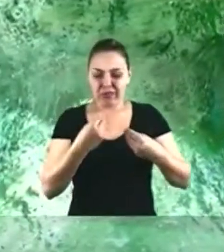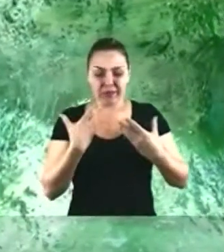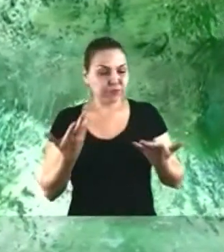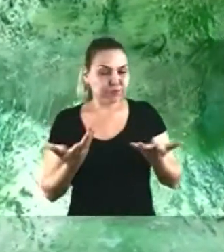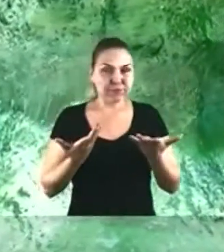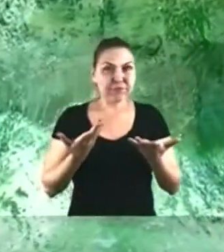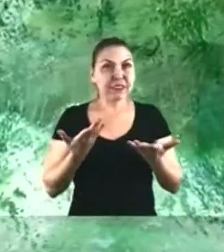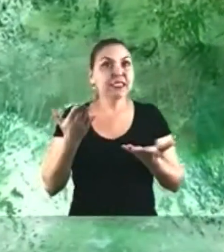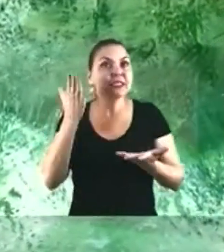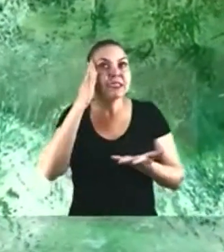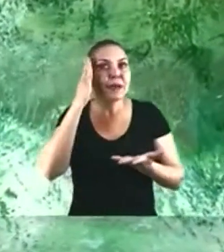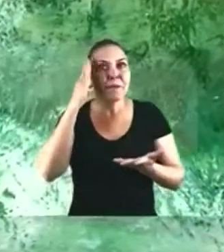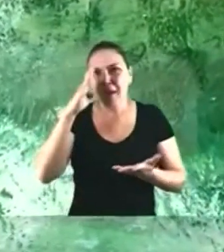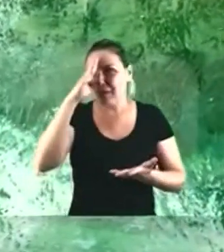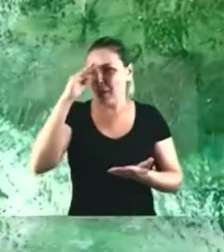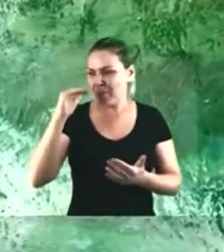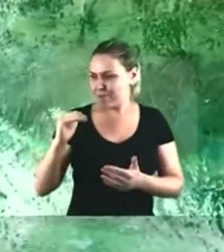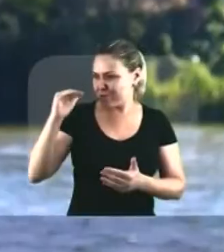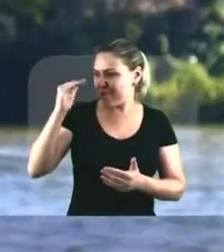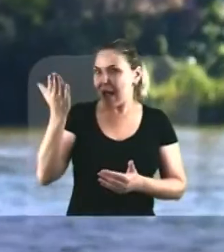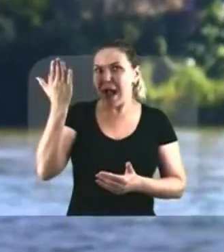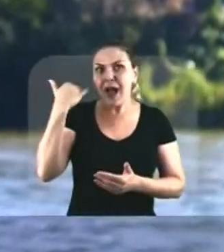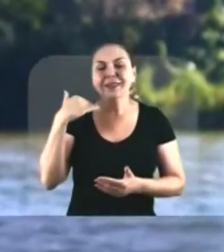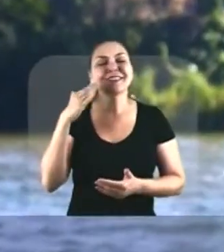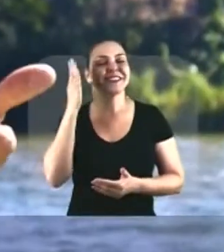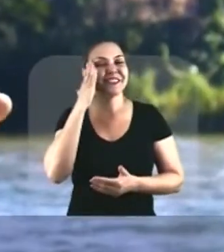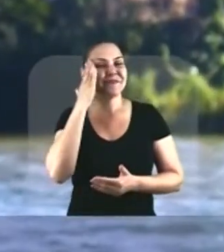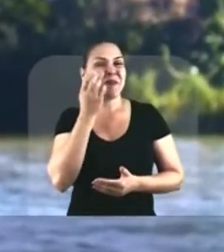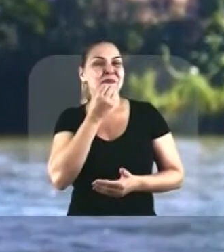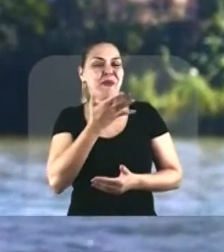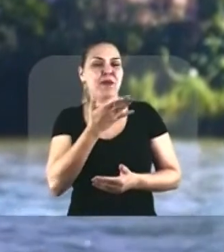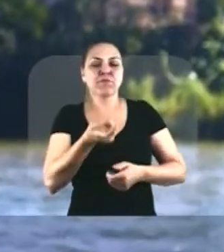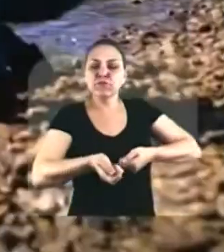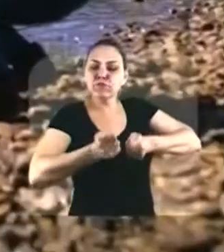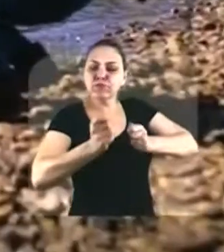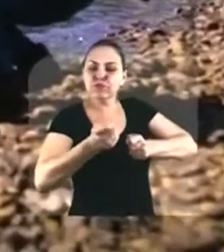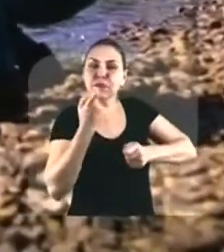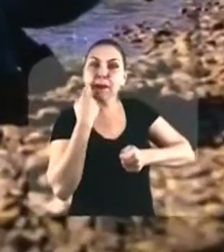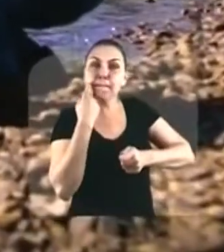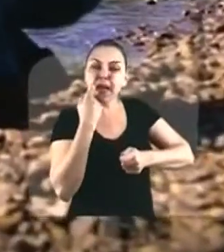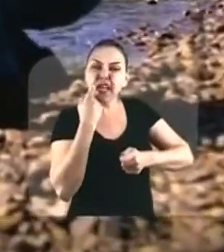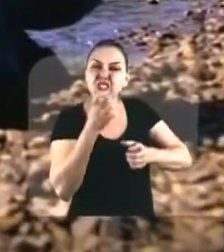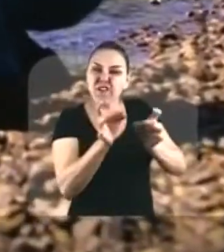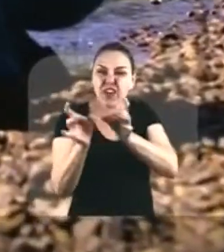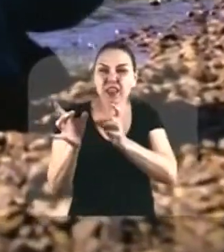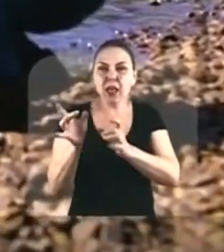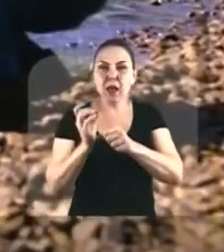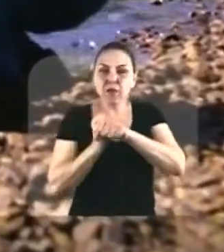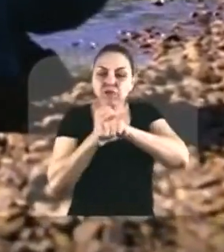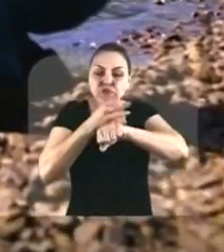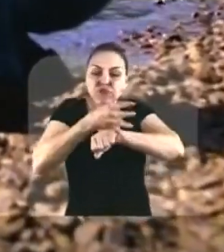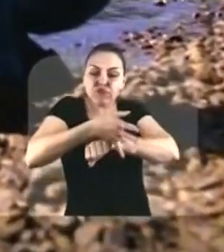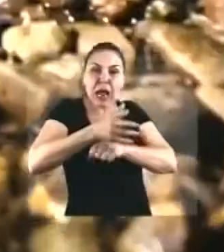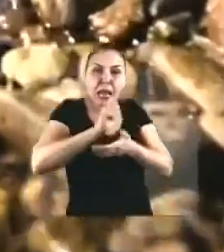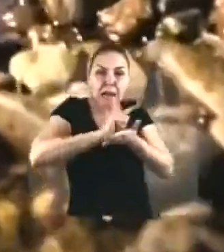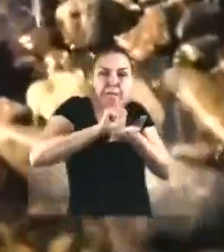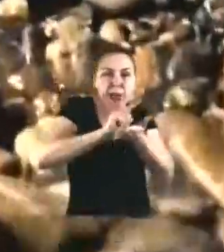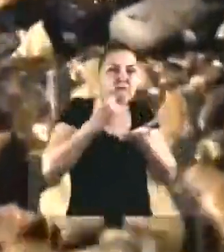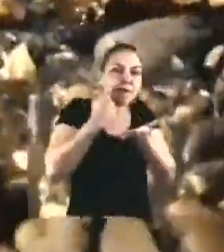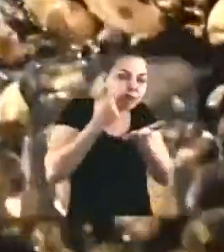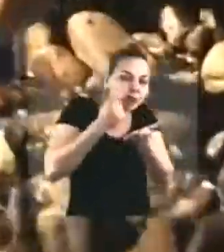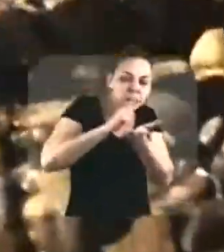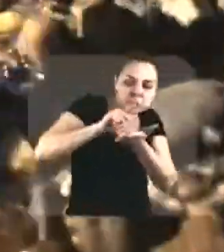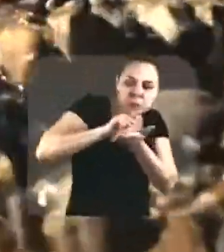Jair Já sabia muito bem Esse peixe, então, ele pegava pra vender Pegava à noite, na madrugada Limpava o peixe E